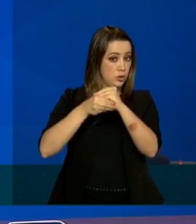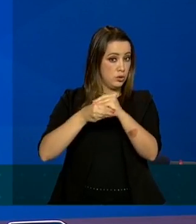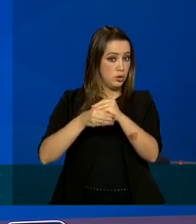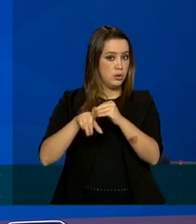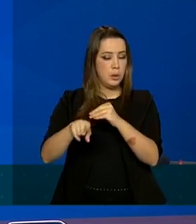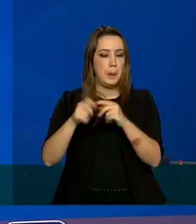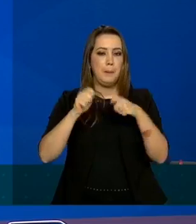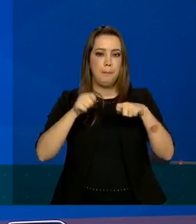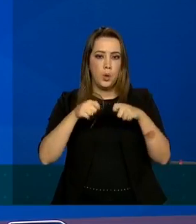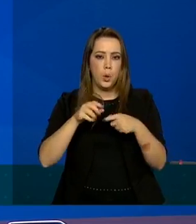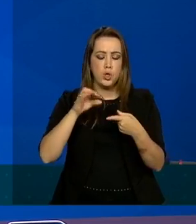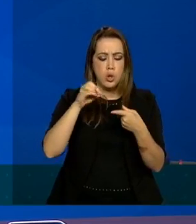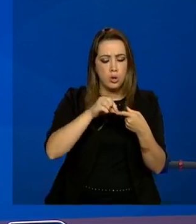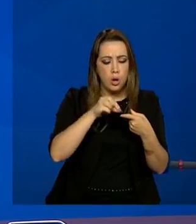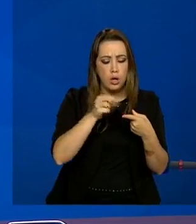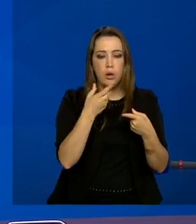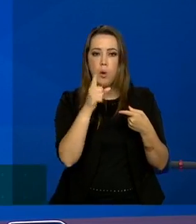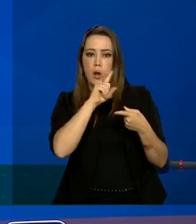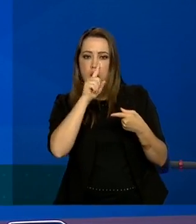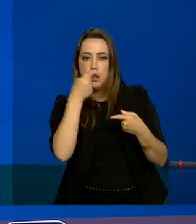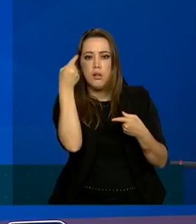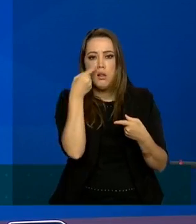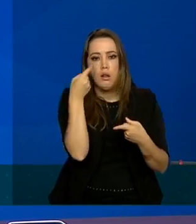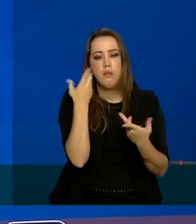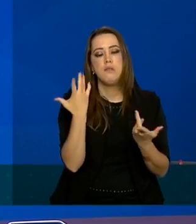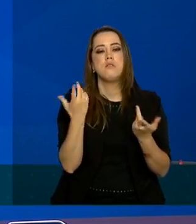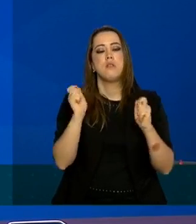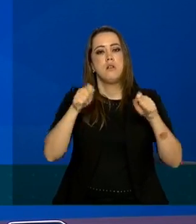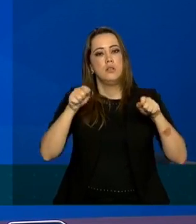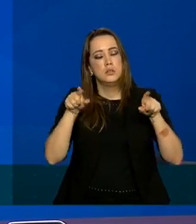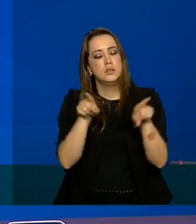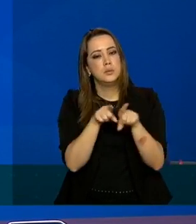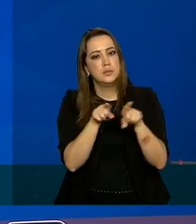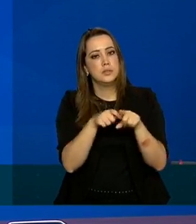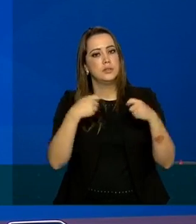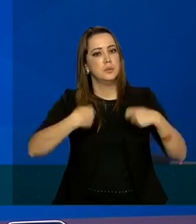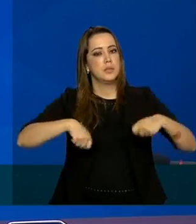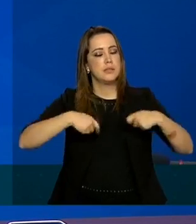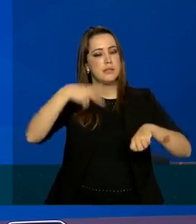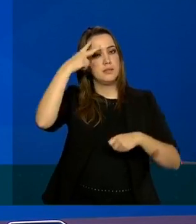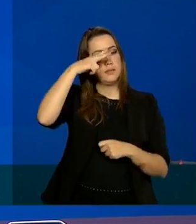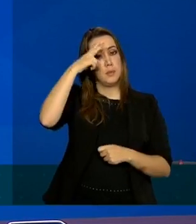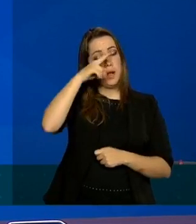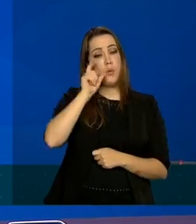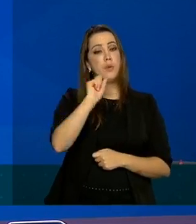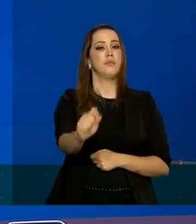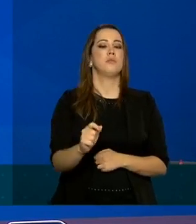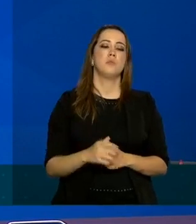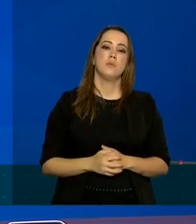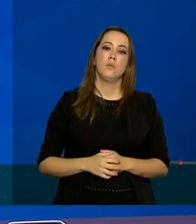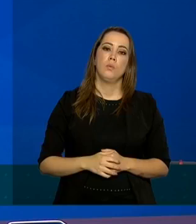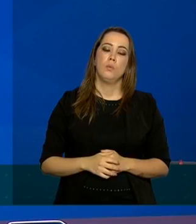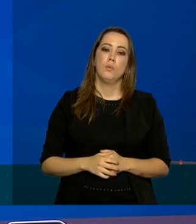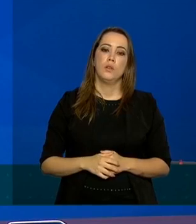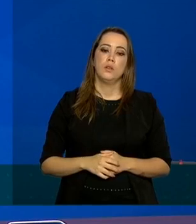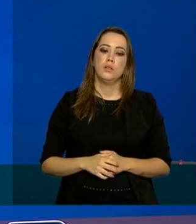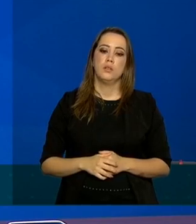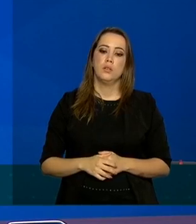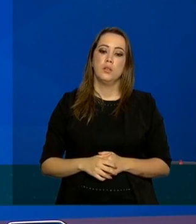coleta de envio de amostras a gente também tem que relembrar que os